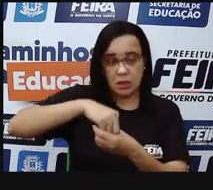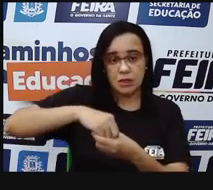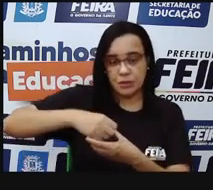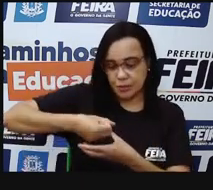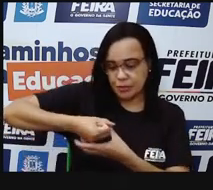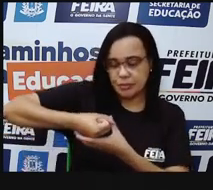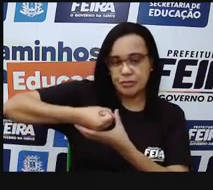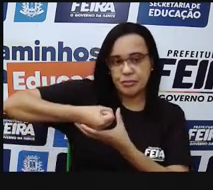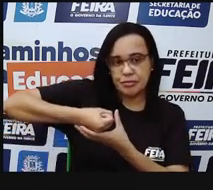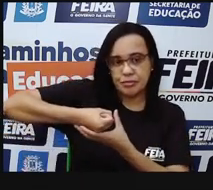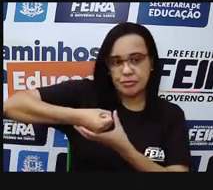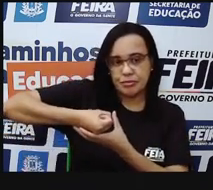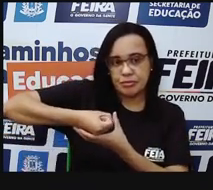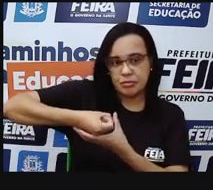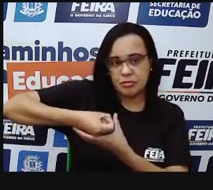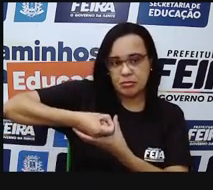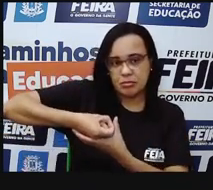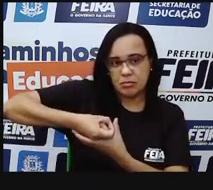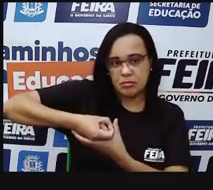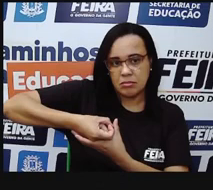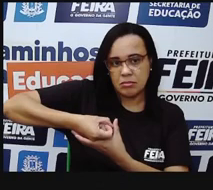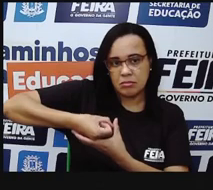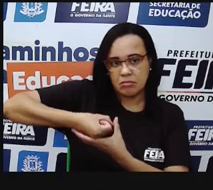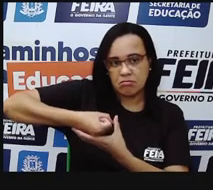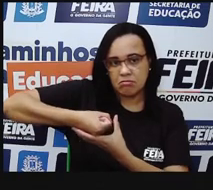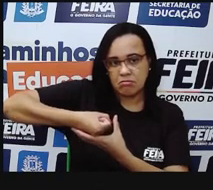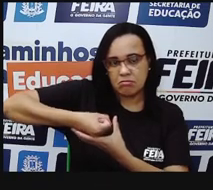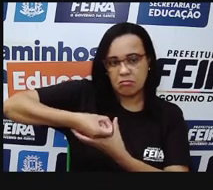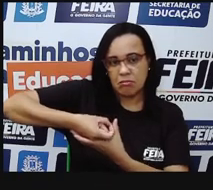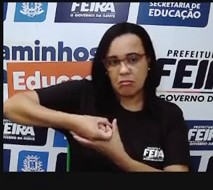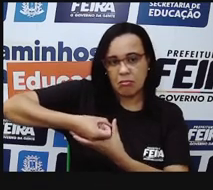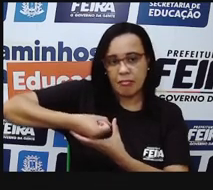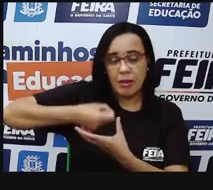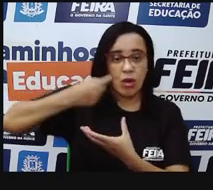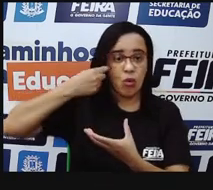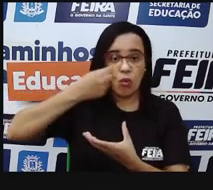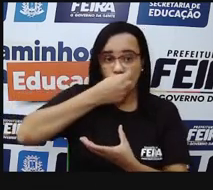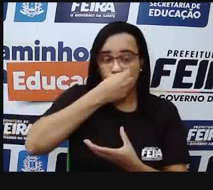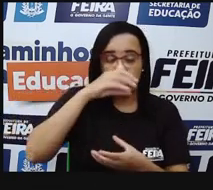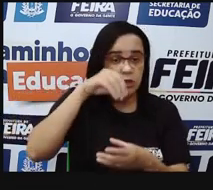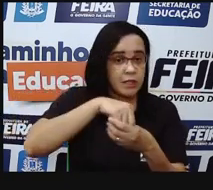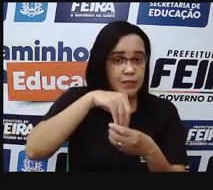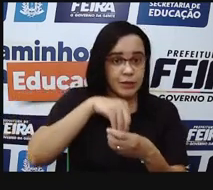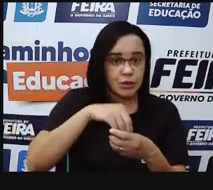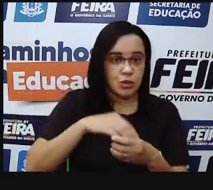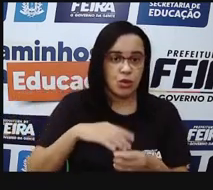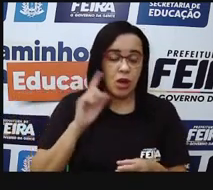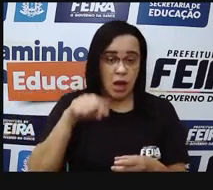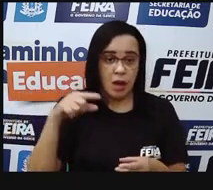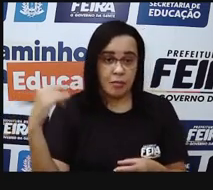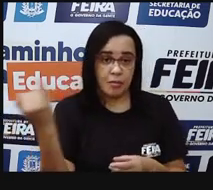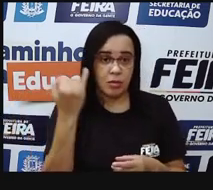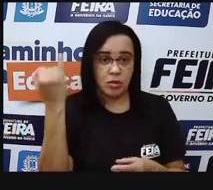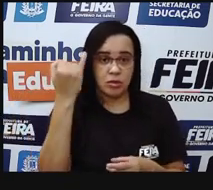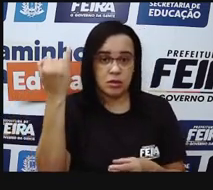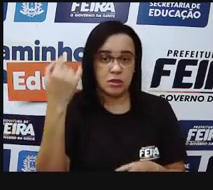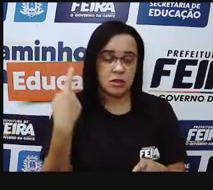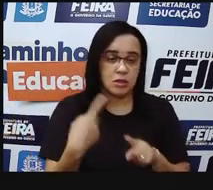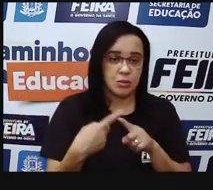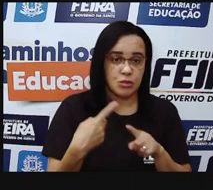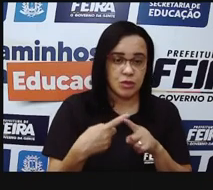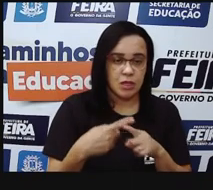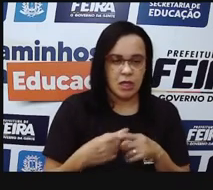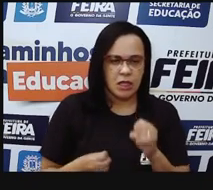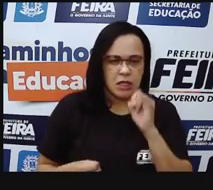e ela diminui, certo? O que que isso vai gerar pra gente de importante? Porque se eu estou num ambiente muito